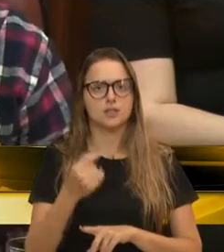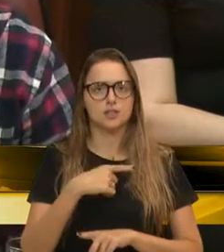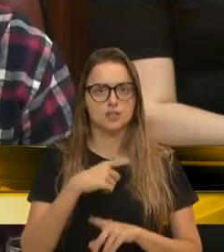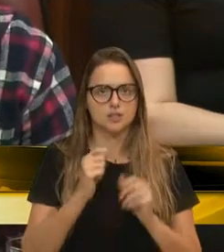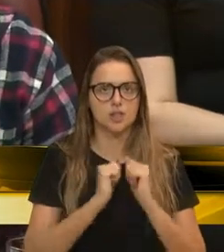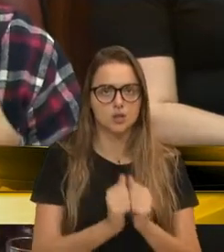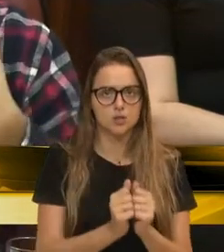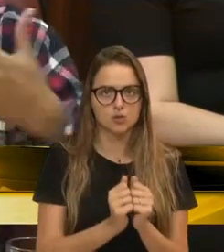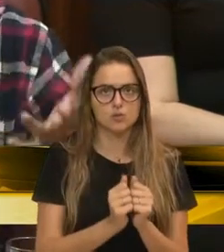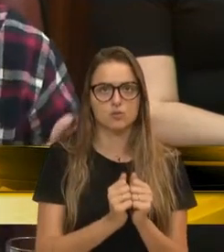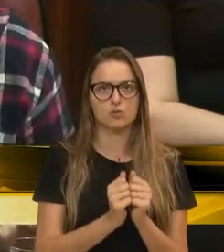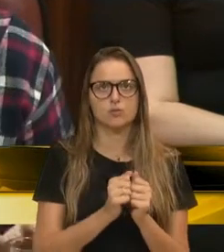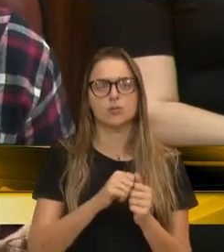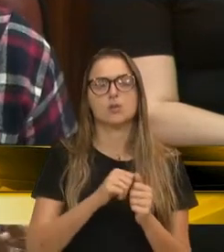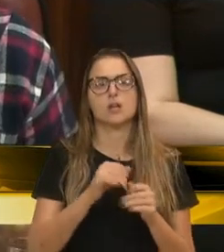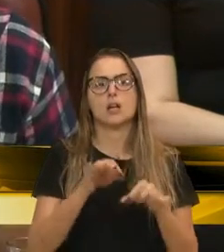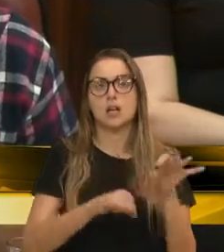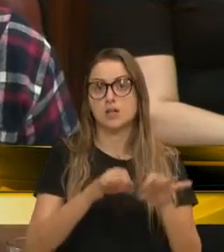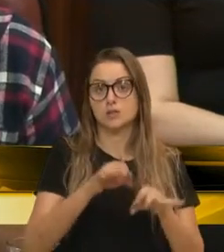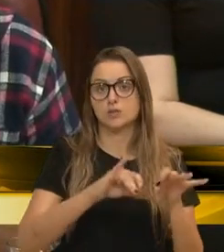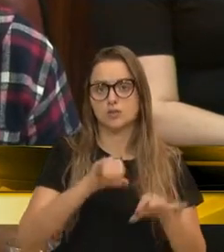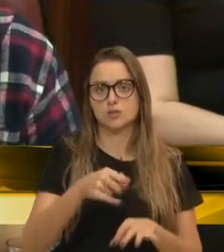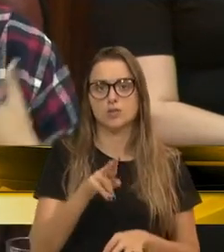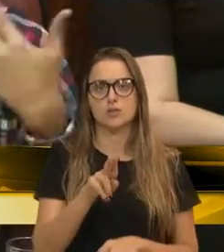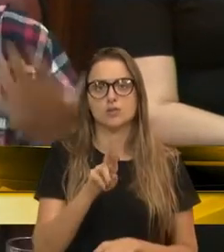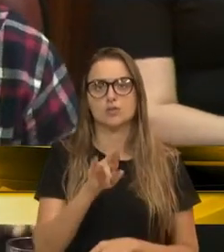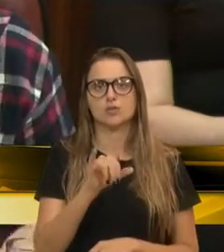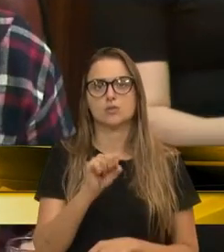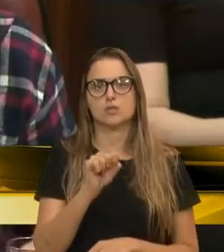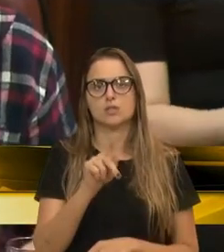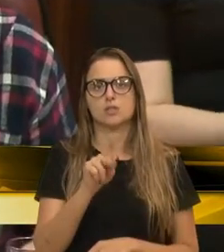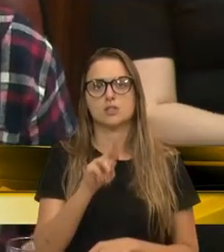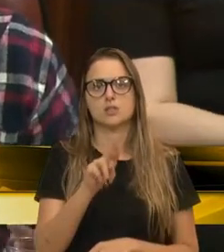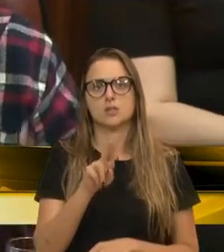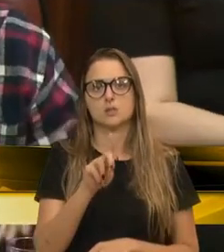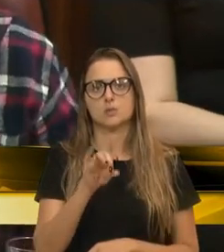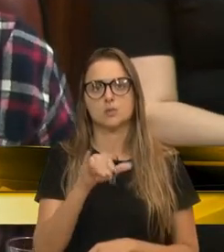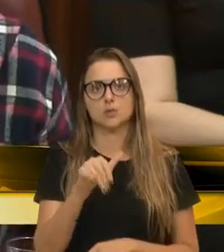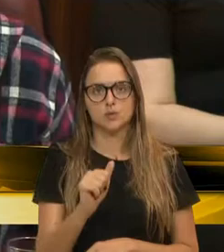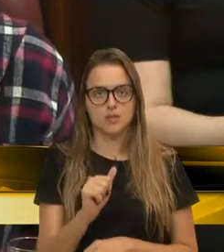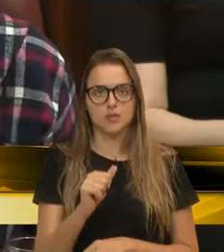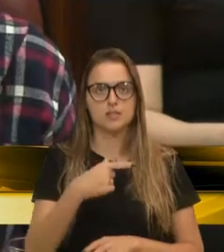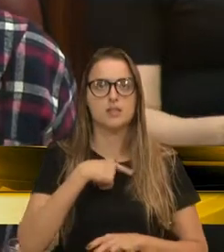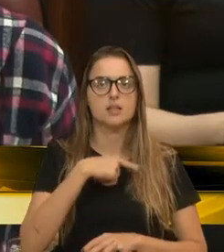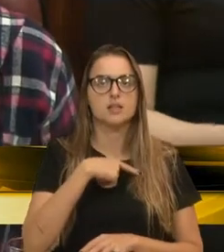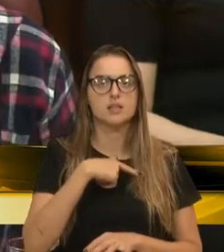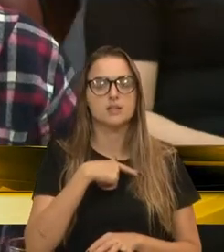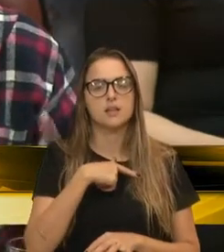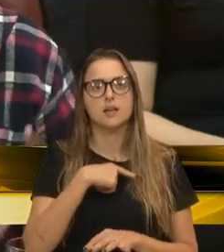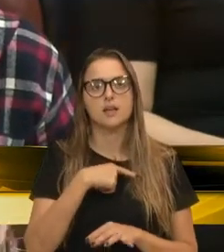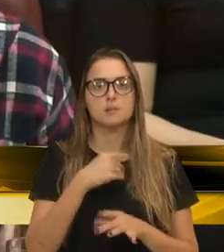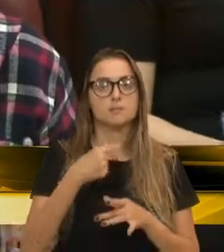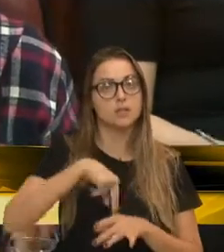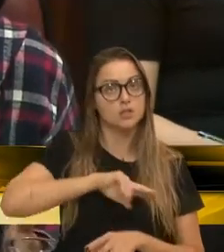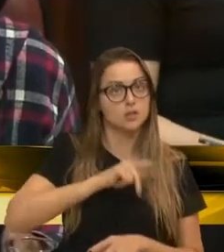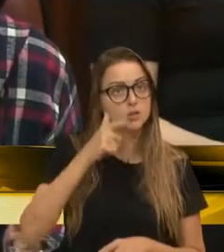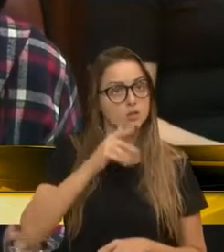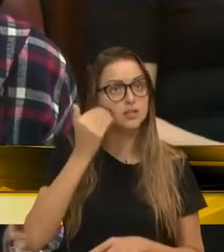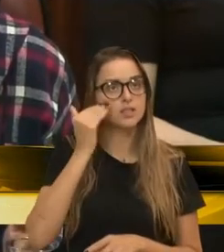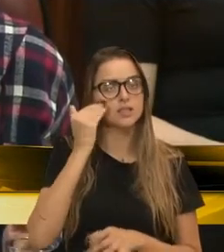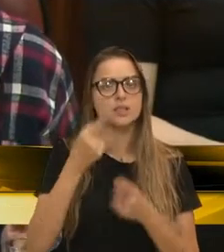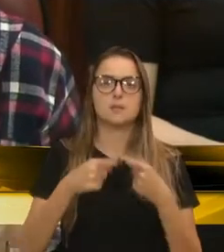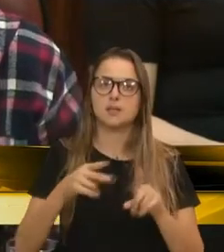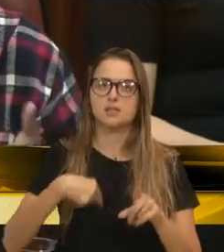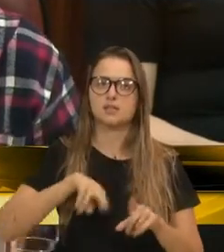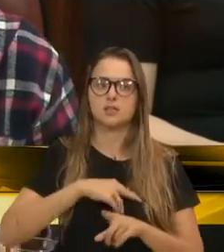jurisprudência, o Conselho não conseguiu se apropriar dela para realmente entender, mas a gente quer aqui também repudiar